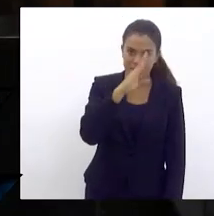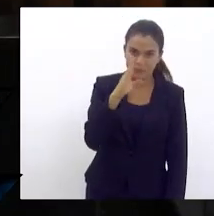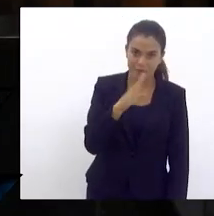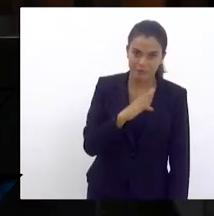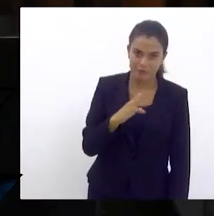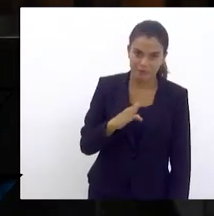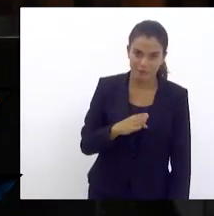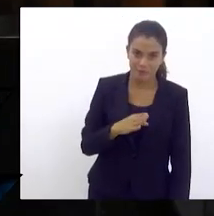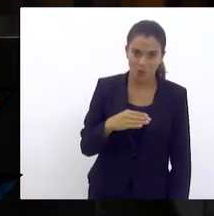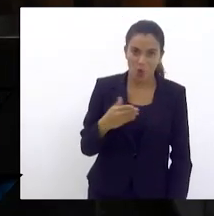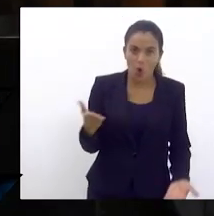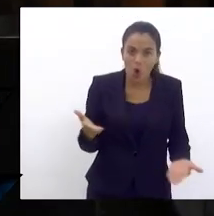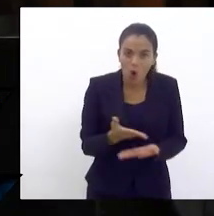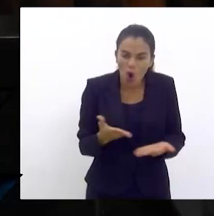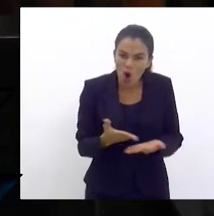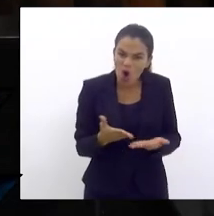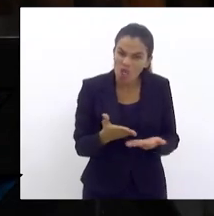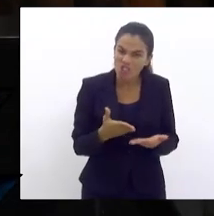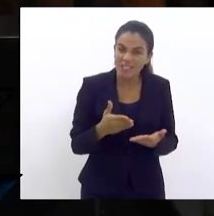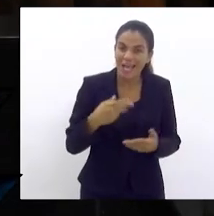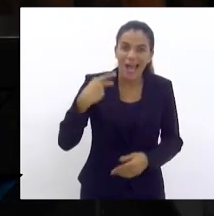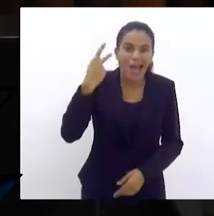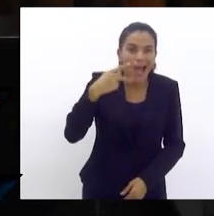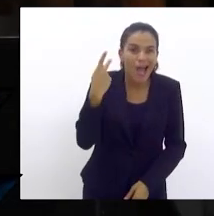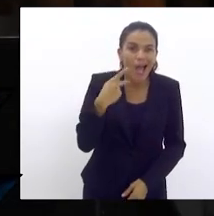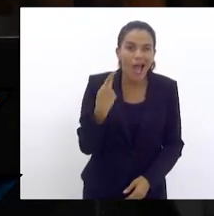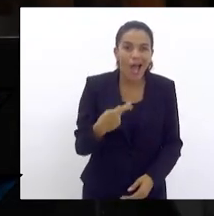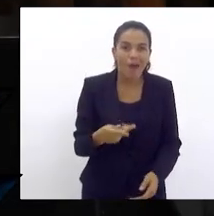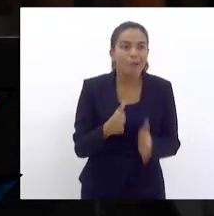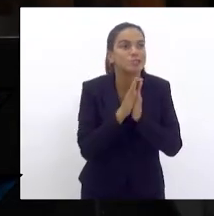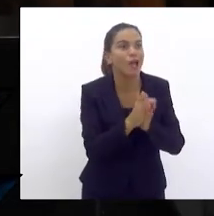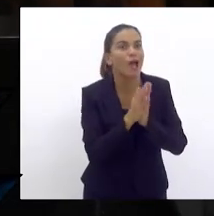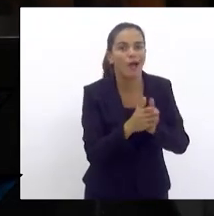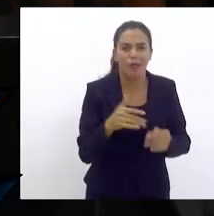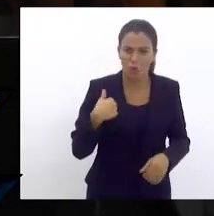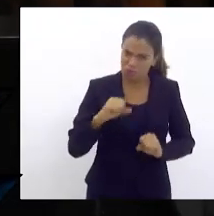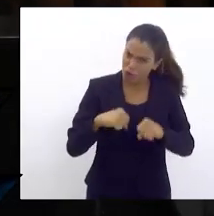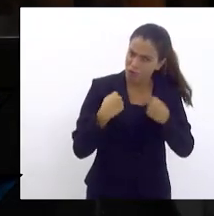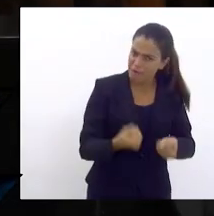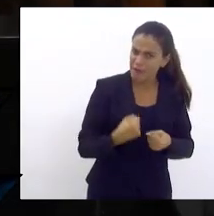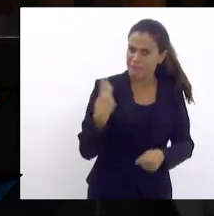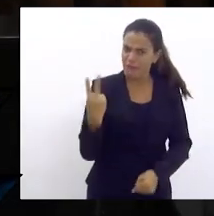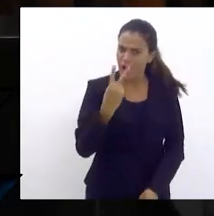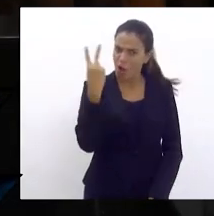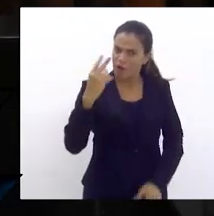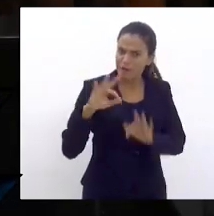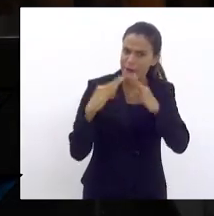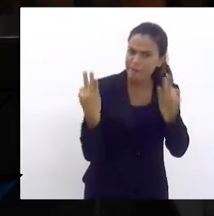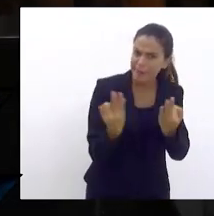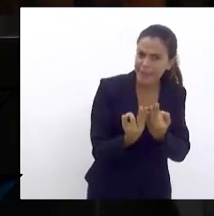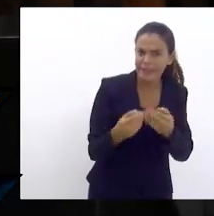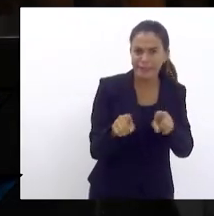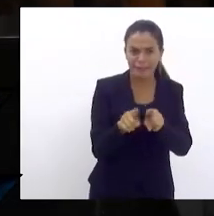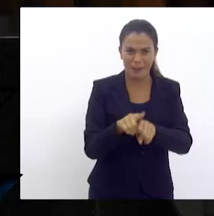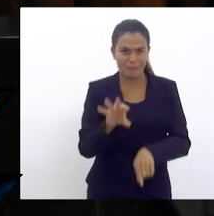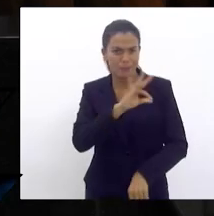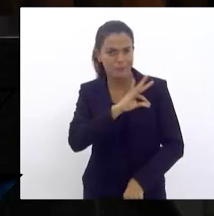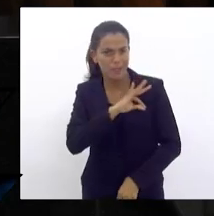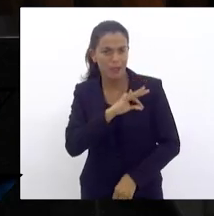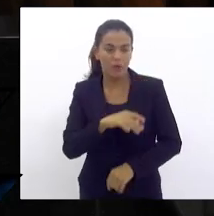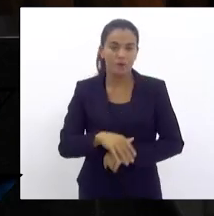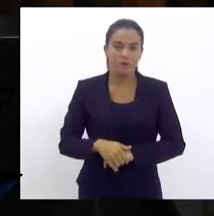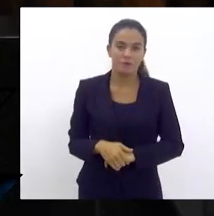vivendo essa política fervorosa por conta do senhor e eu estou aqui defendendo os nossos valores de família, nossos direitos, nossos policiais